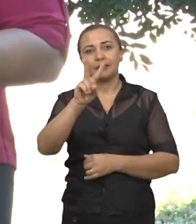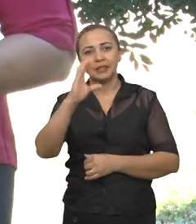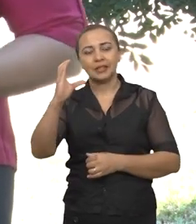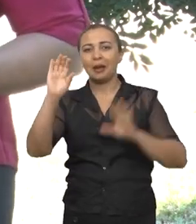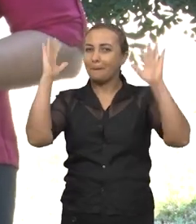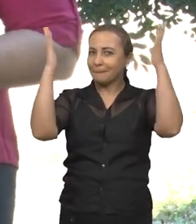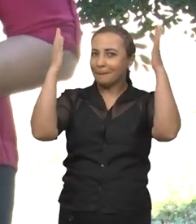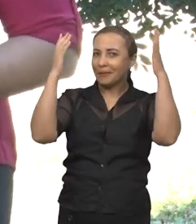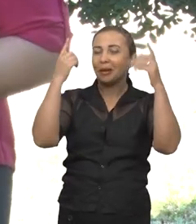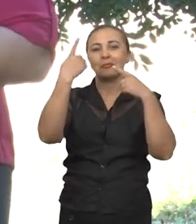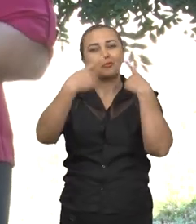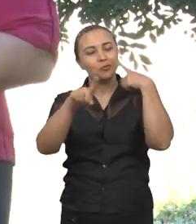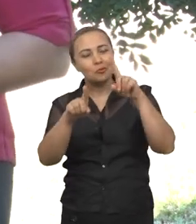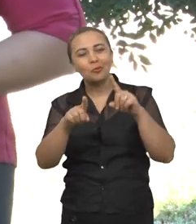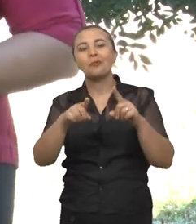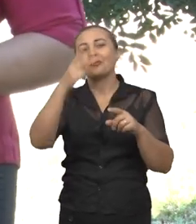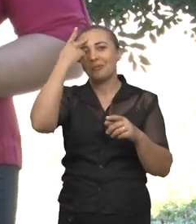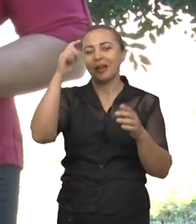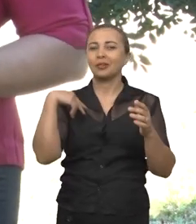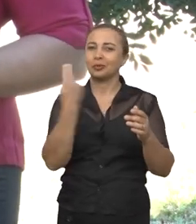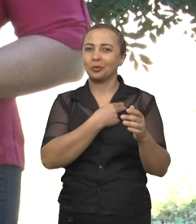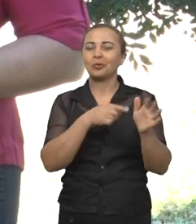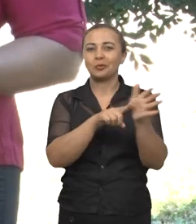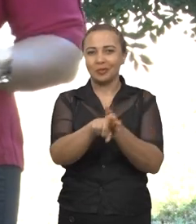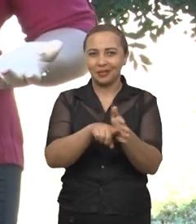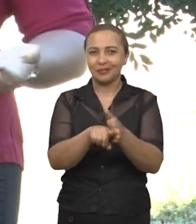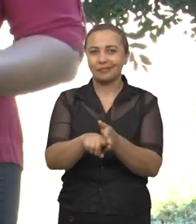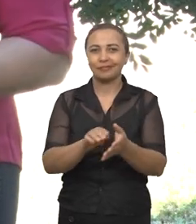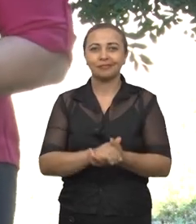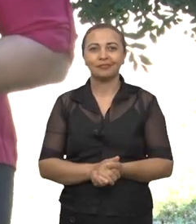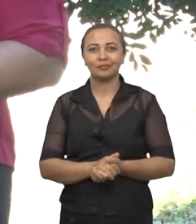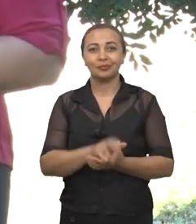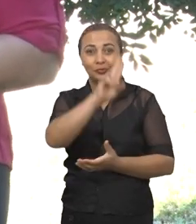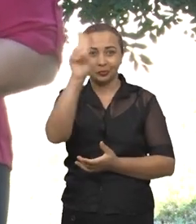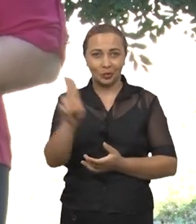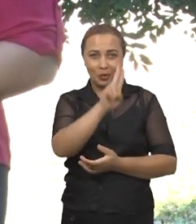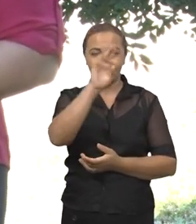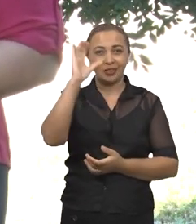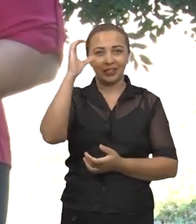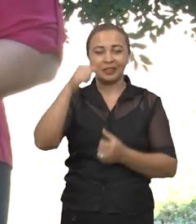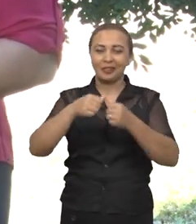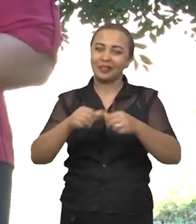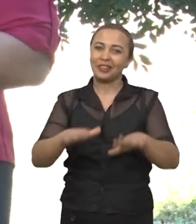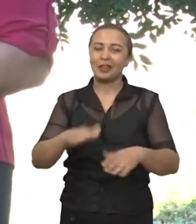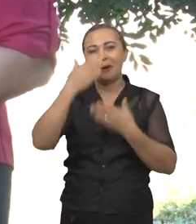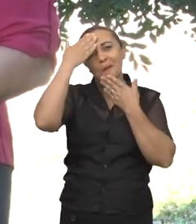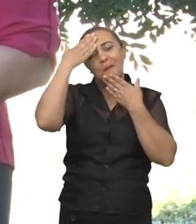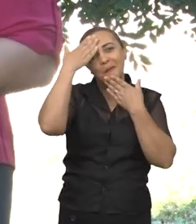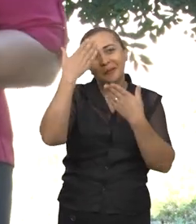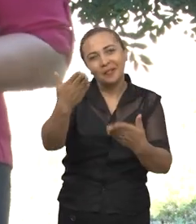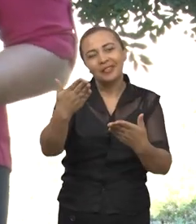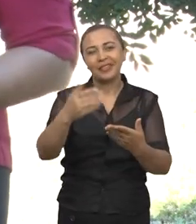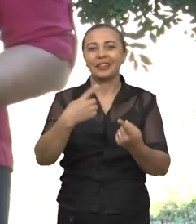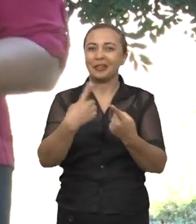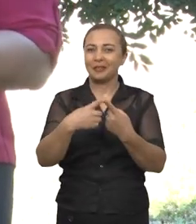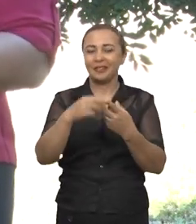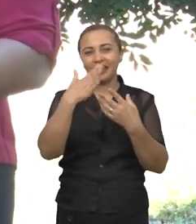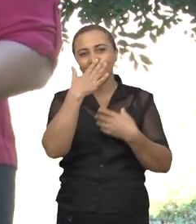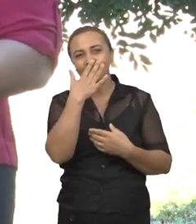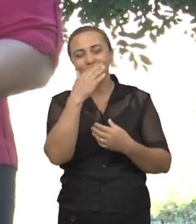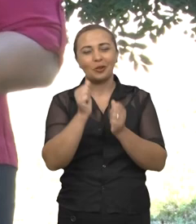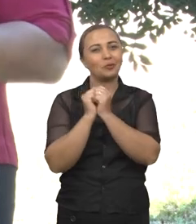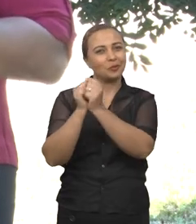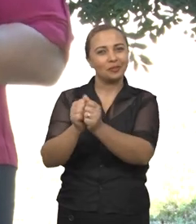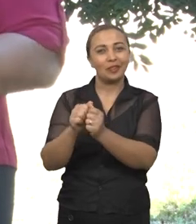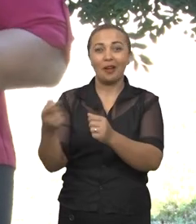parabéns mais uma vez aos nossos pesquisadores bom o Univerciência de hoje fica por aqui muito obrigada por sua audiência e sua